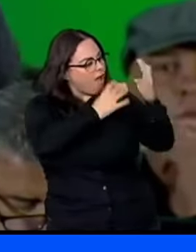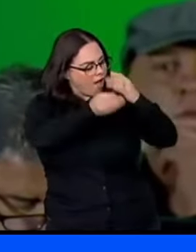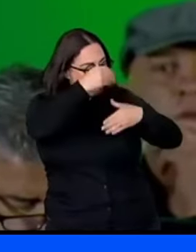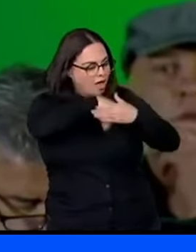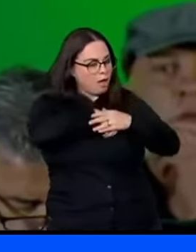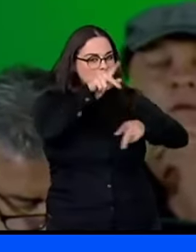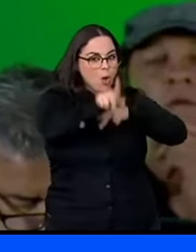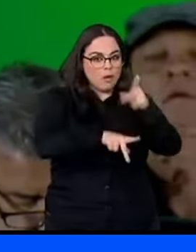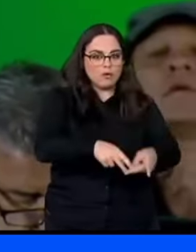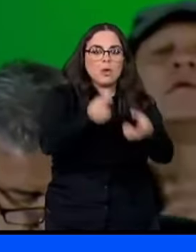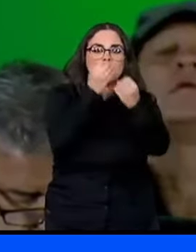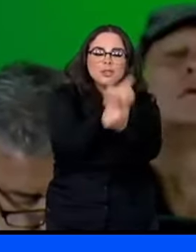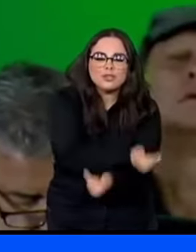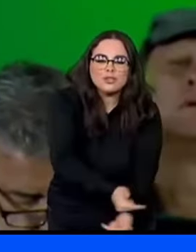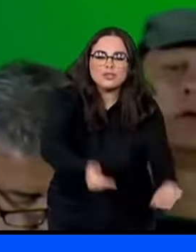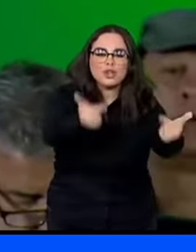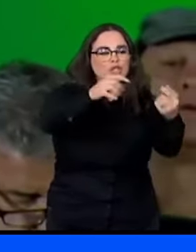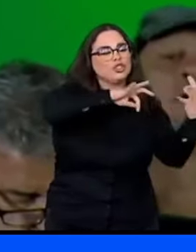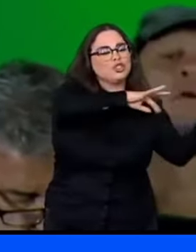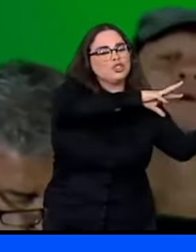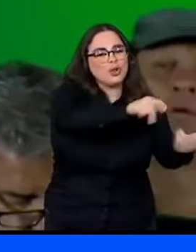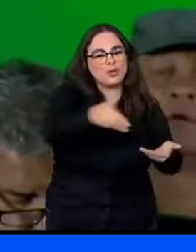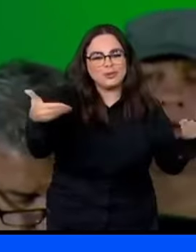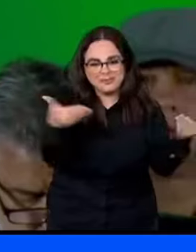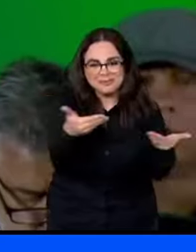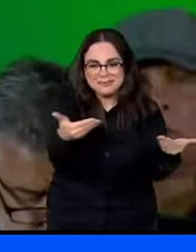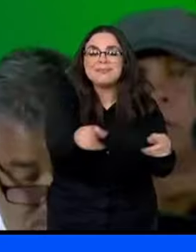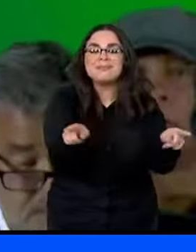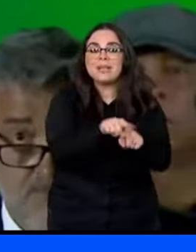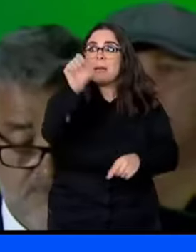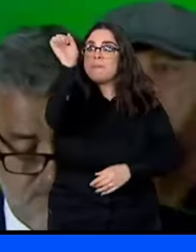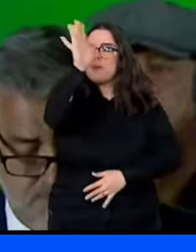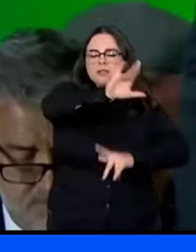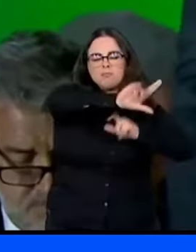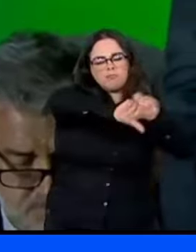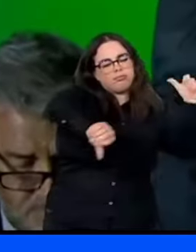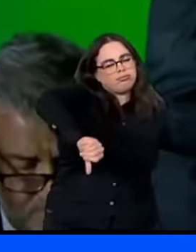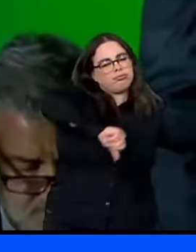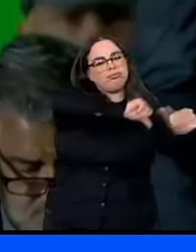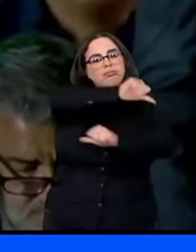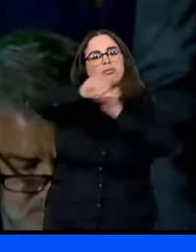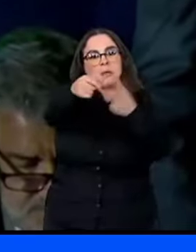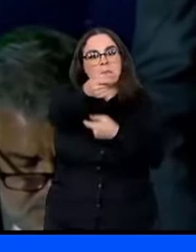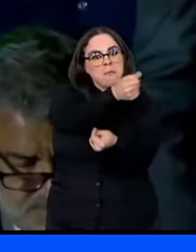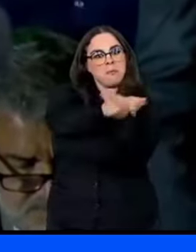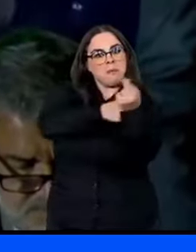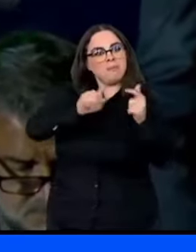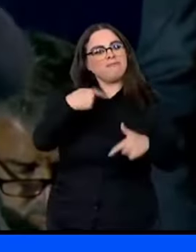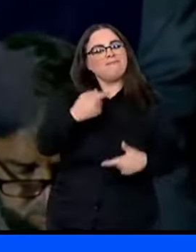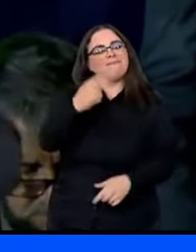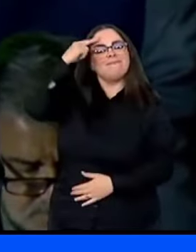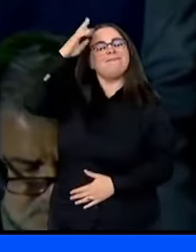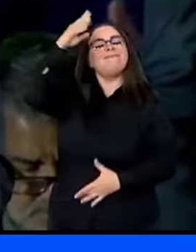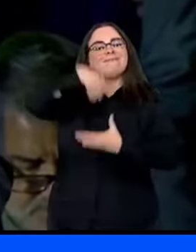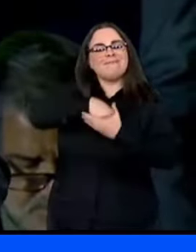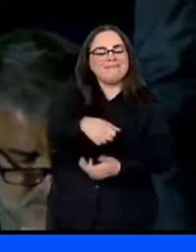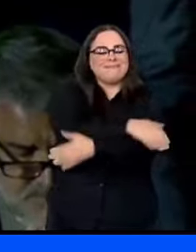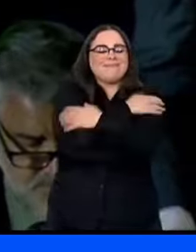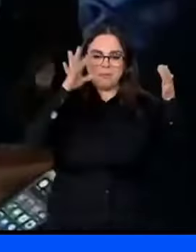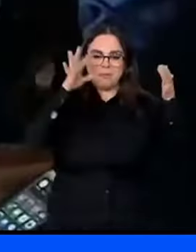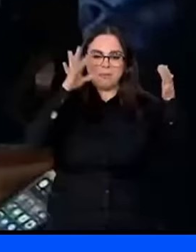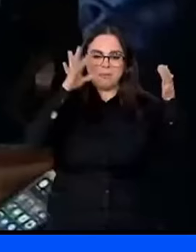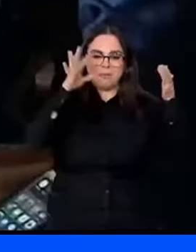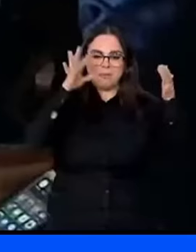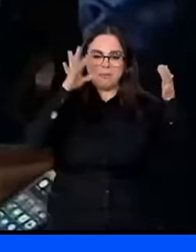brasileiro Boa sorte Para todos nós E que o Brasil Se transforme Na economia Que todos nós sonhamos Um abraço